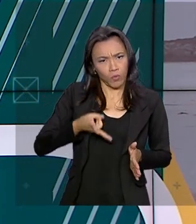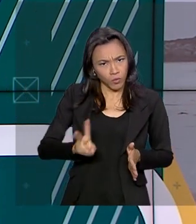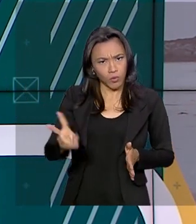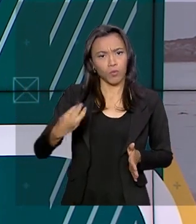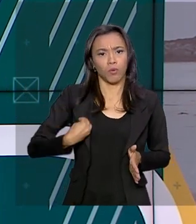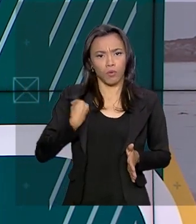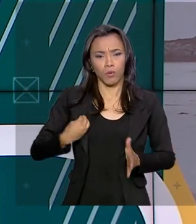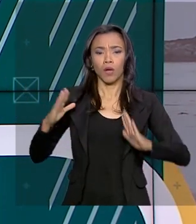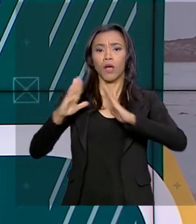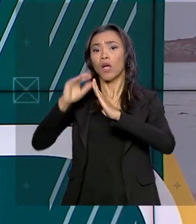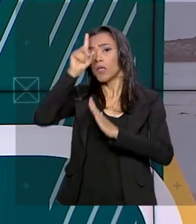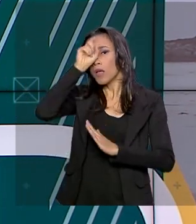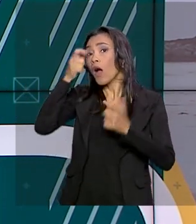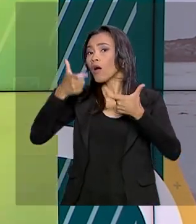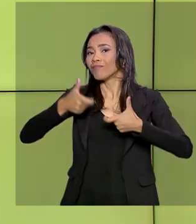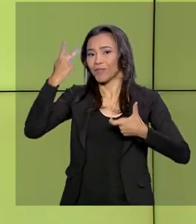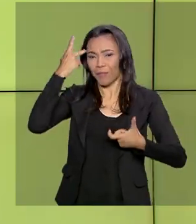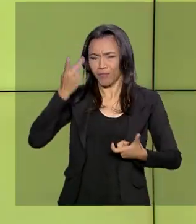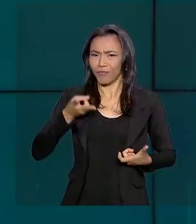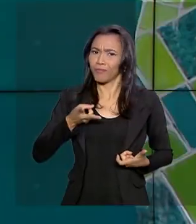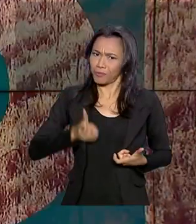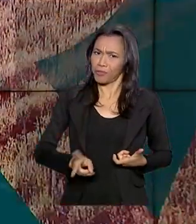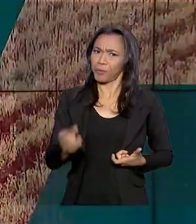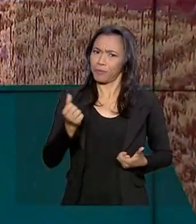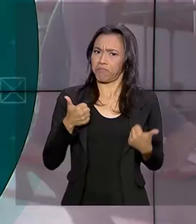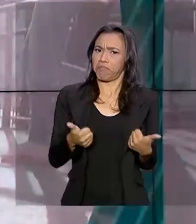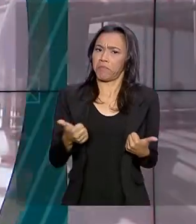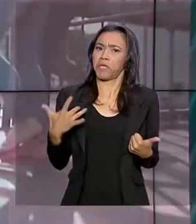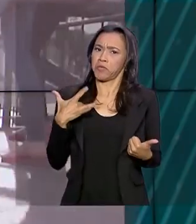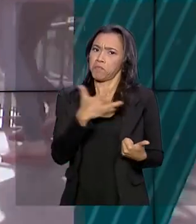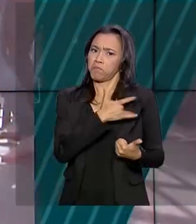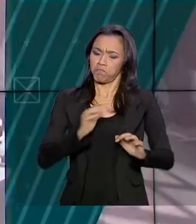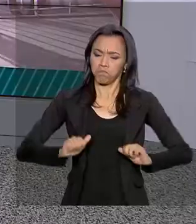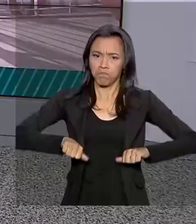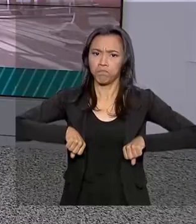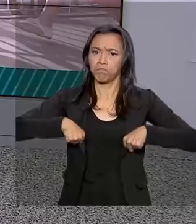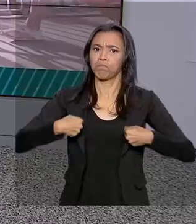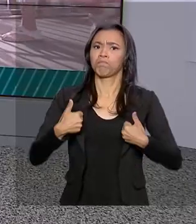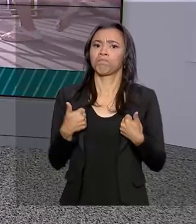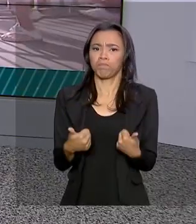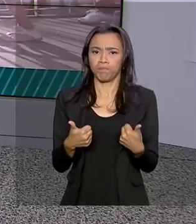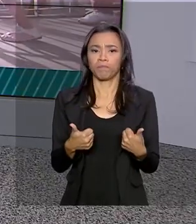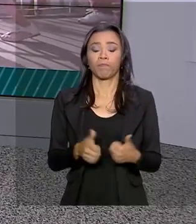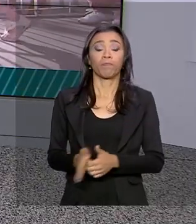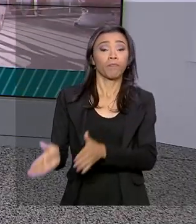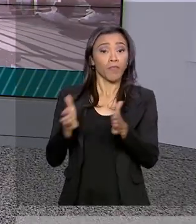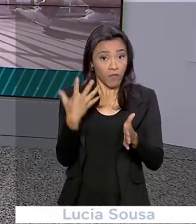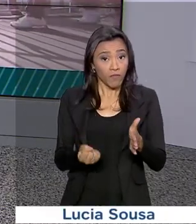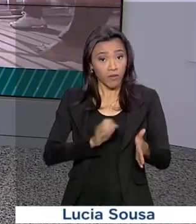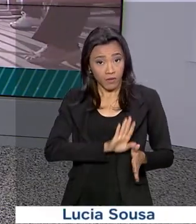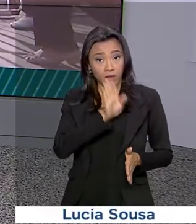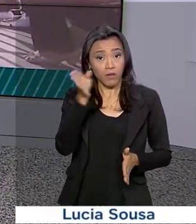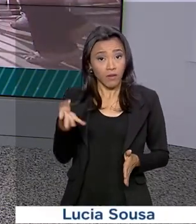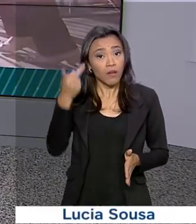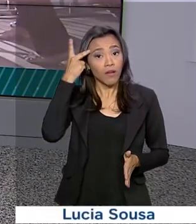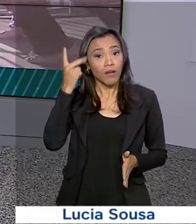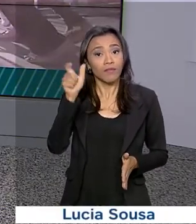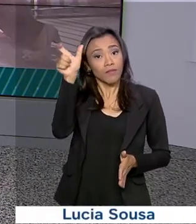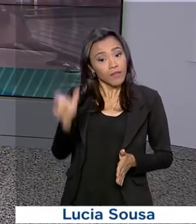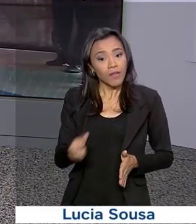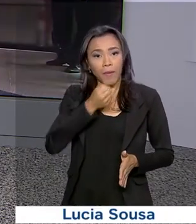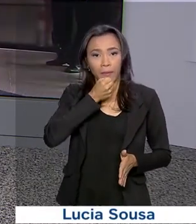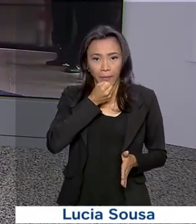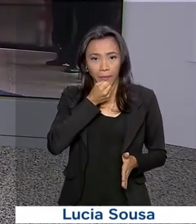internado em São Paulo. Ele passa bem e a recuperação está como previsto. Vamos então até a capital paulista. Ricardo Ferraz